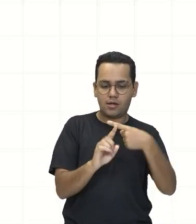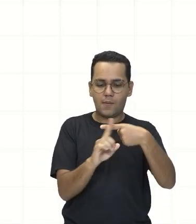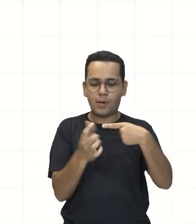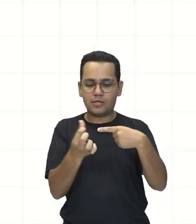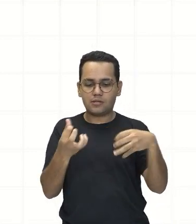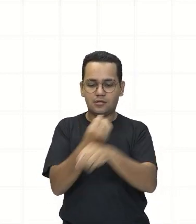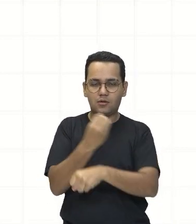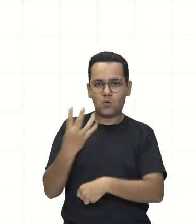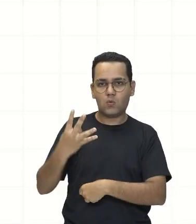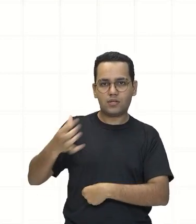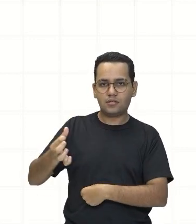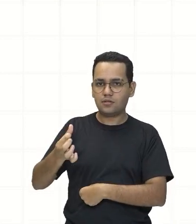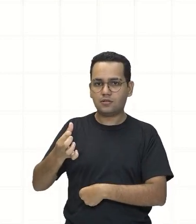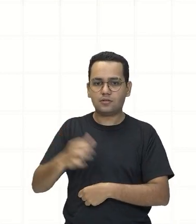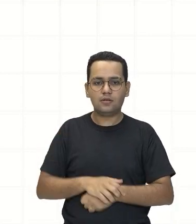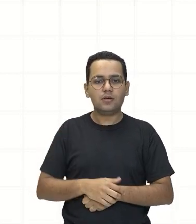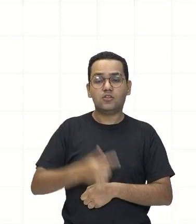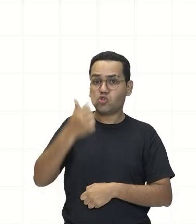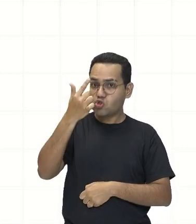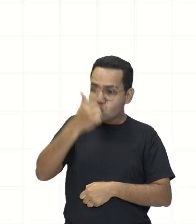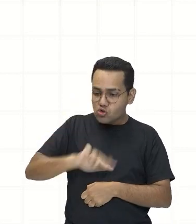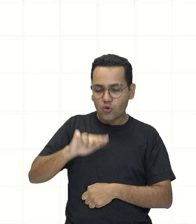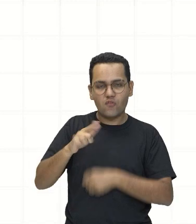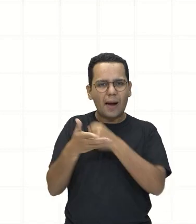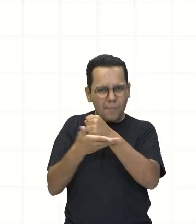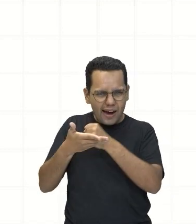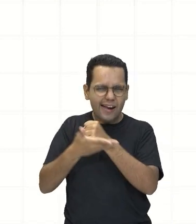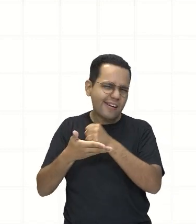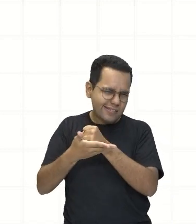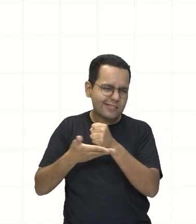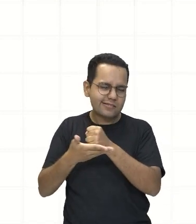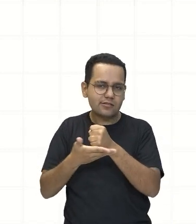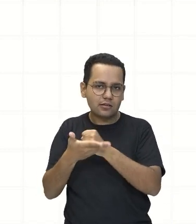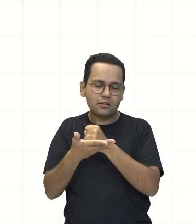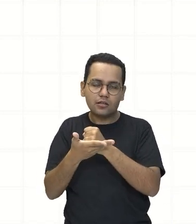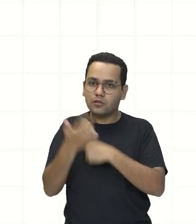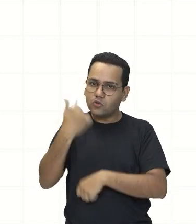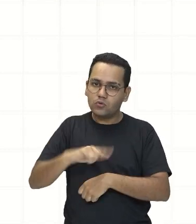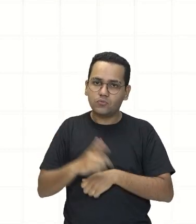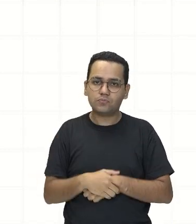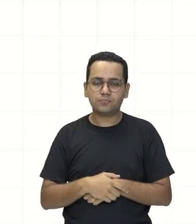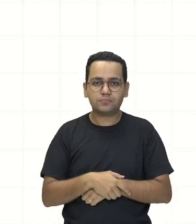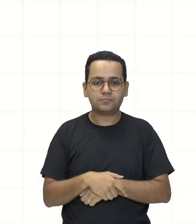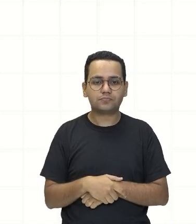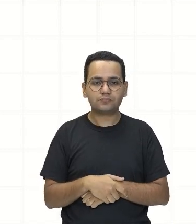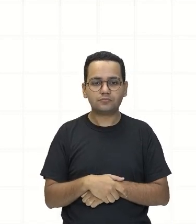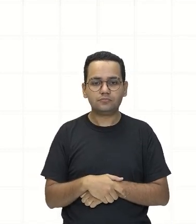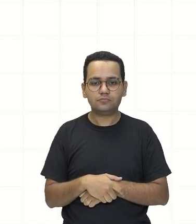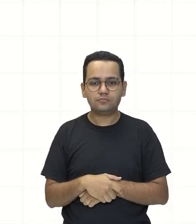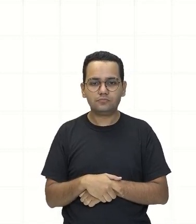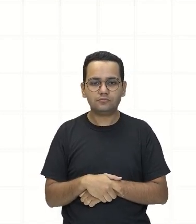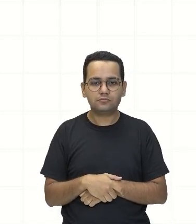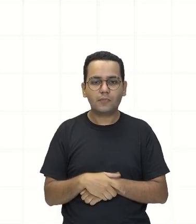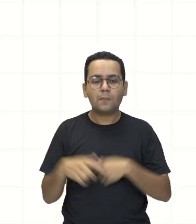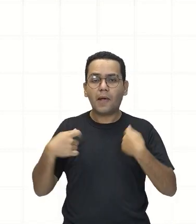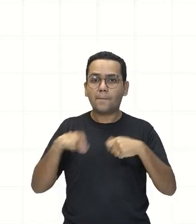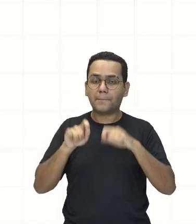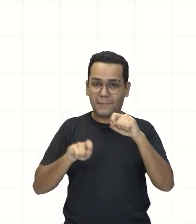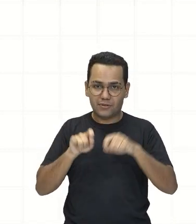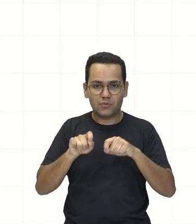repete a potência Porém, pessoal Nós temos Que colocar em notação